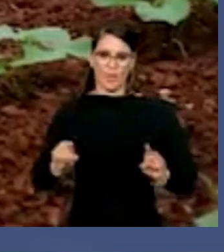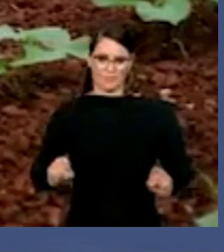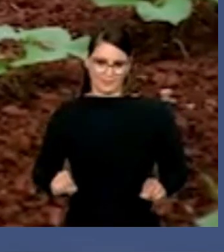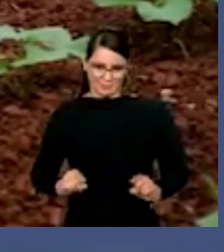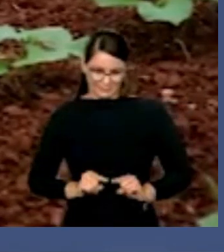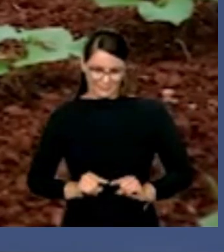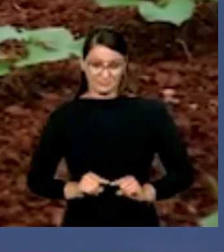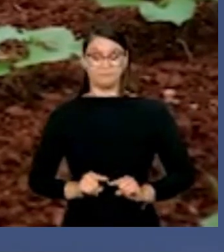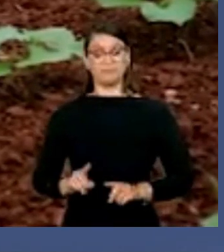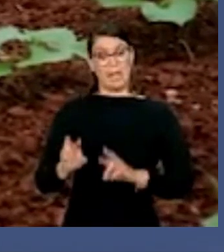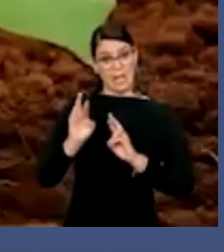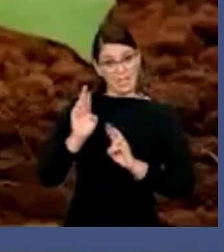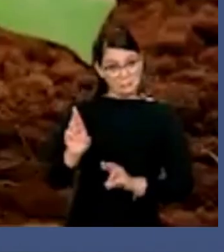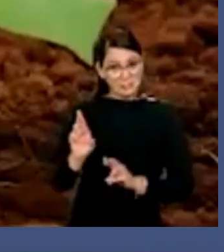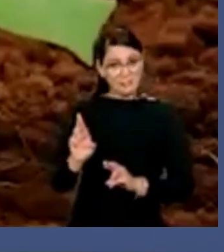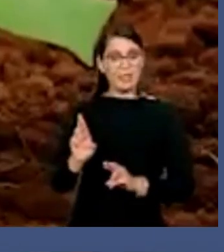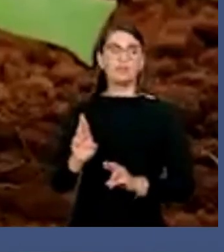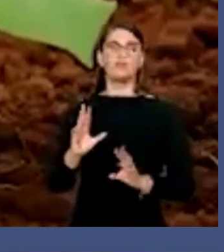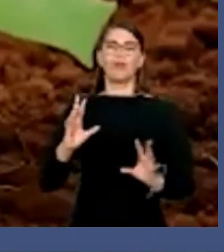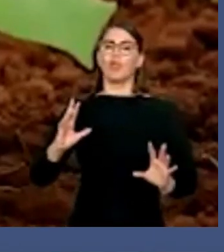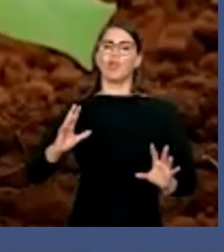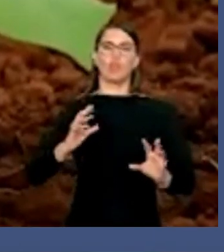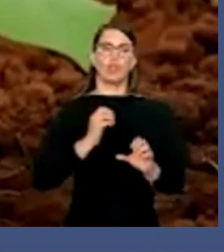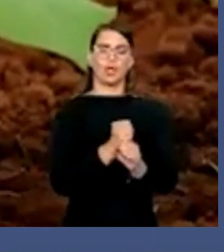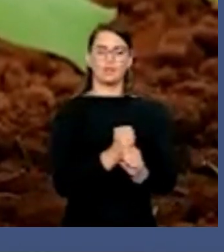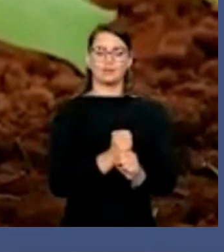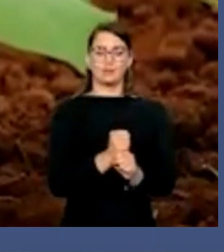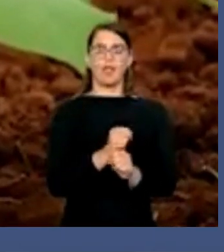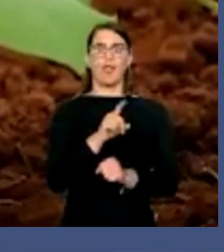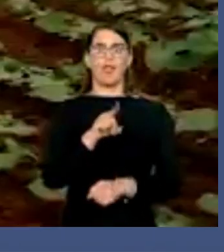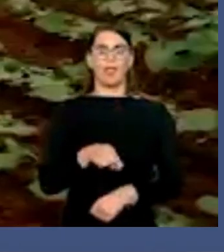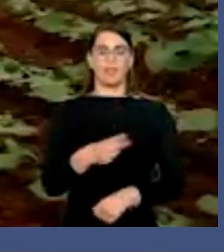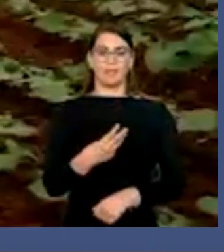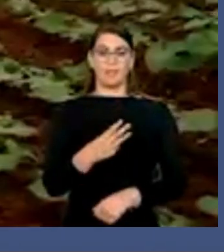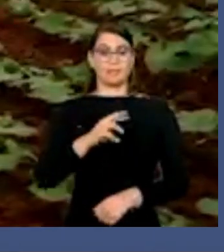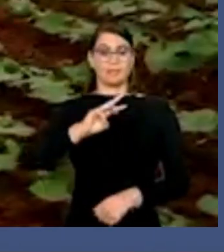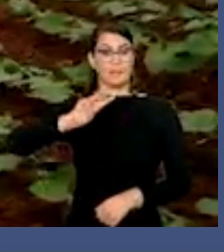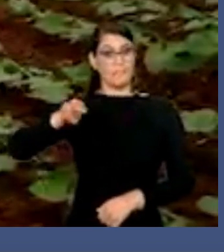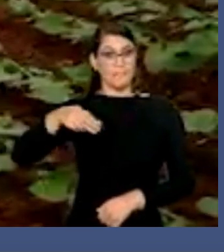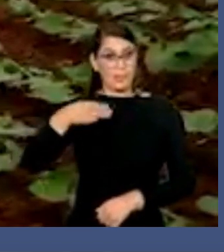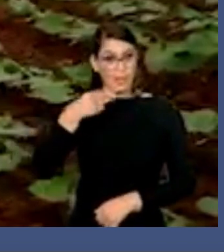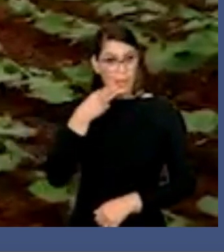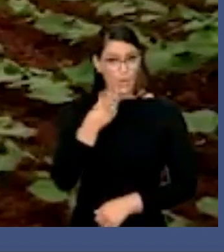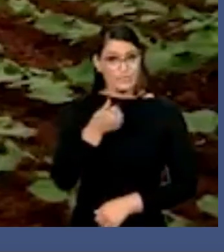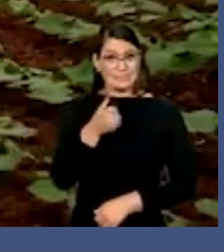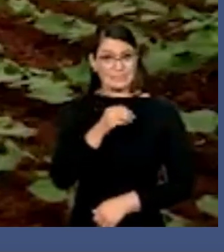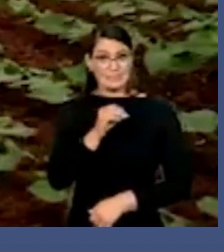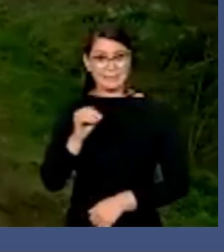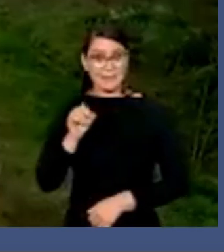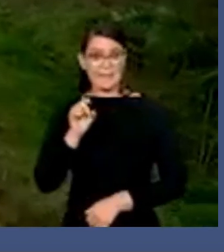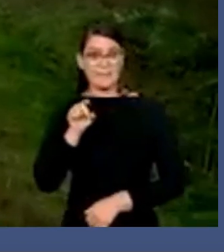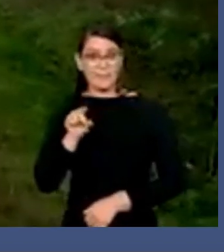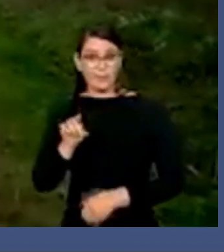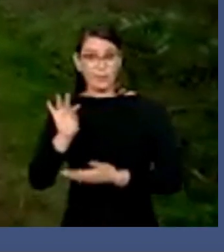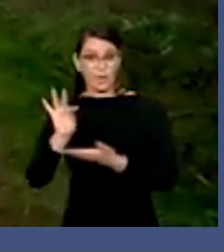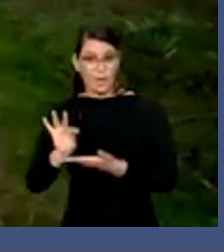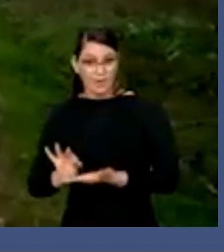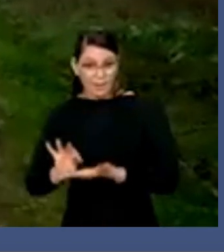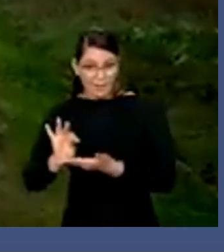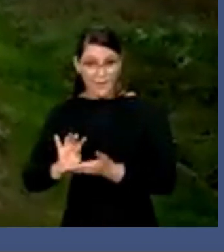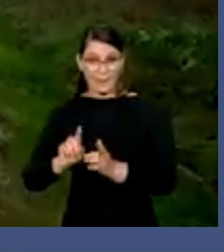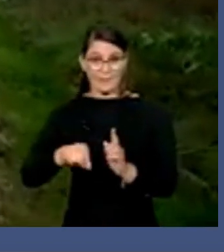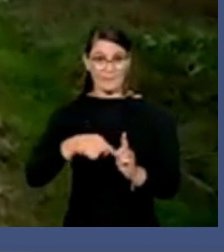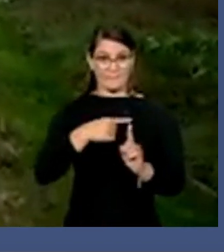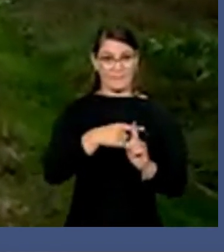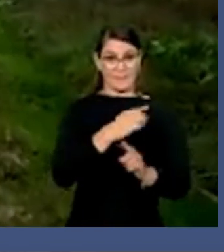A expectativa para a produção total da cultura é de 3,1 milhões de toneladas, crescimento